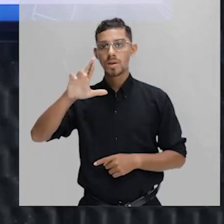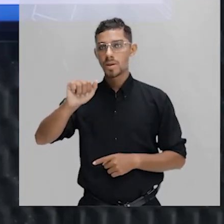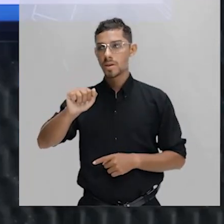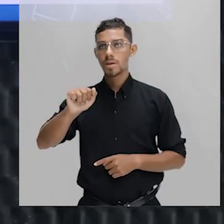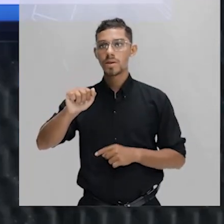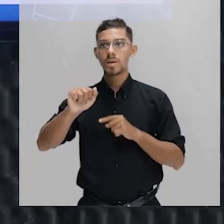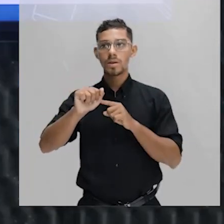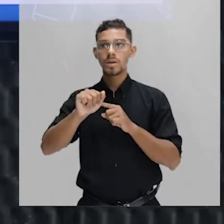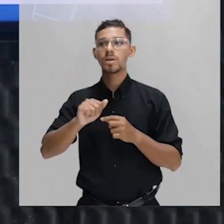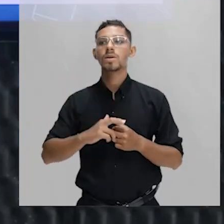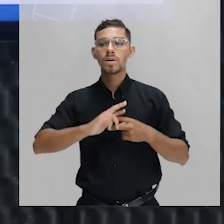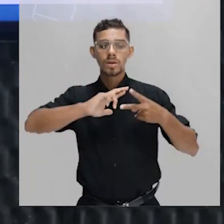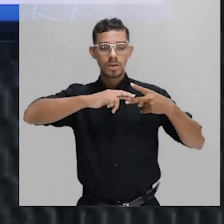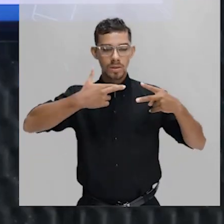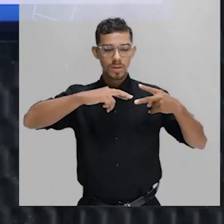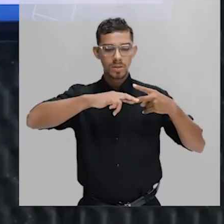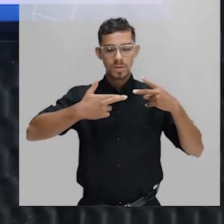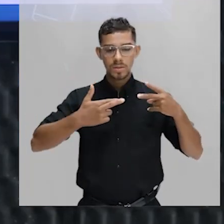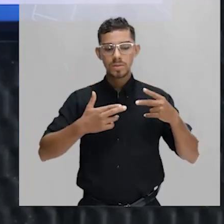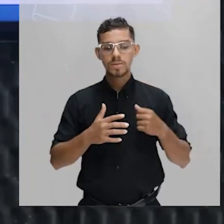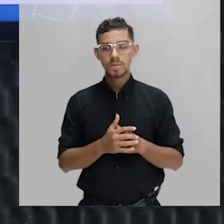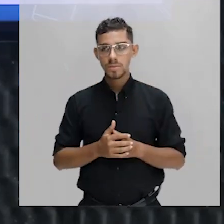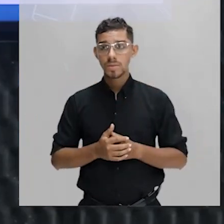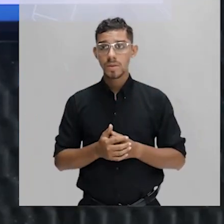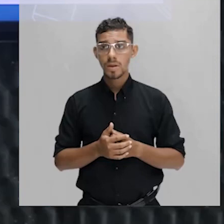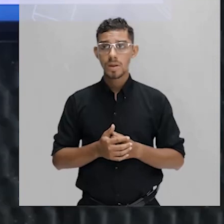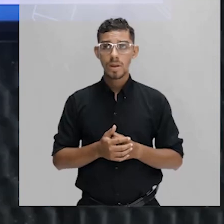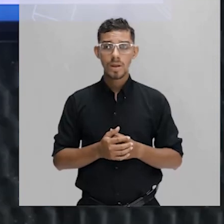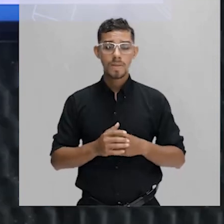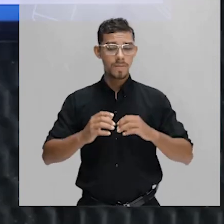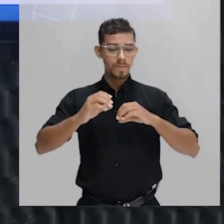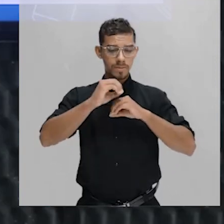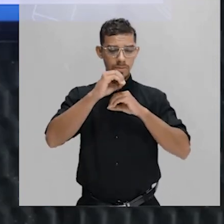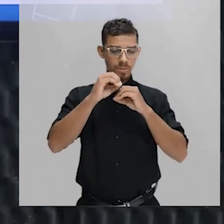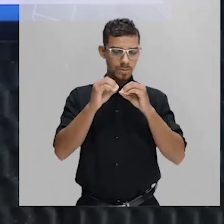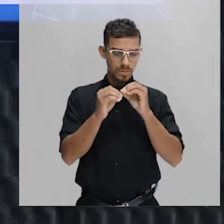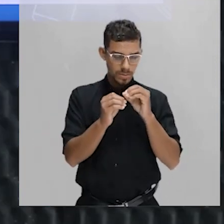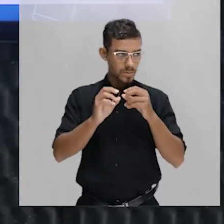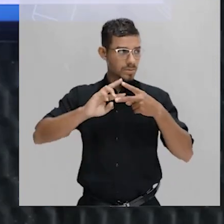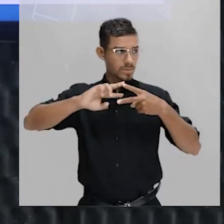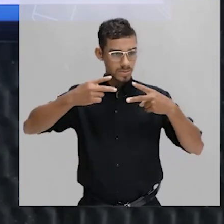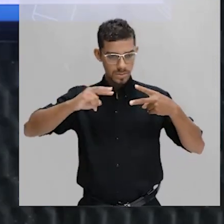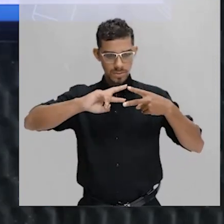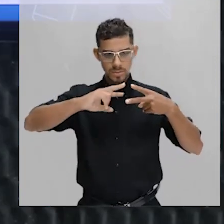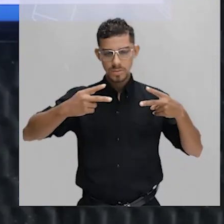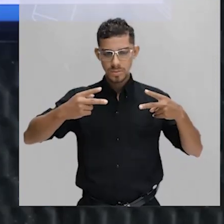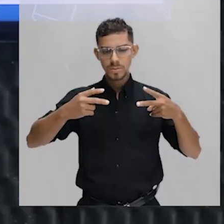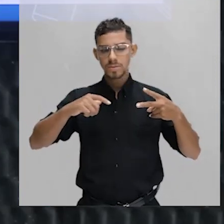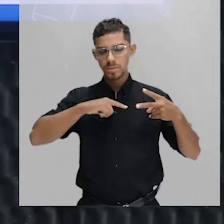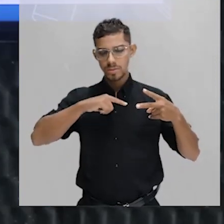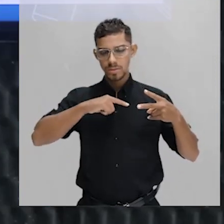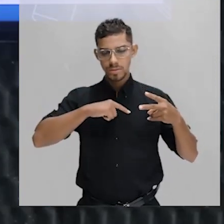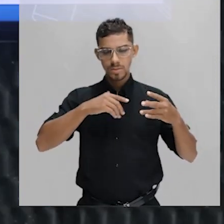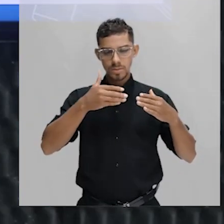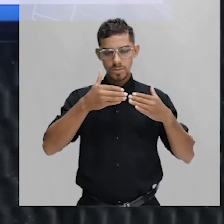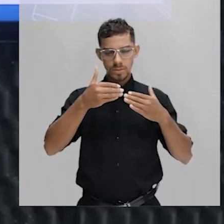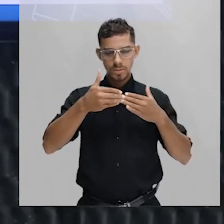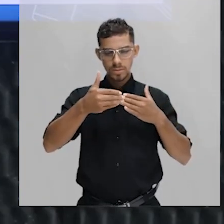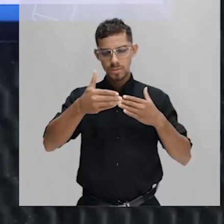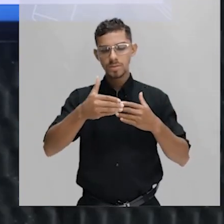RNA vai passando, vai lendo ali a molécula de DNA e percebe que tem uma sequência de bases